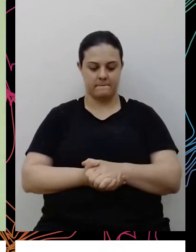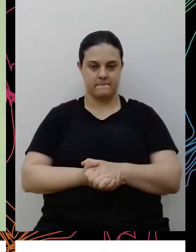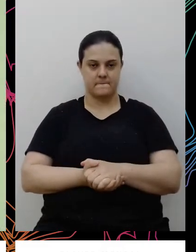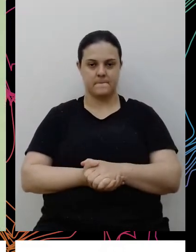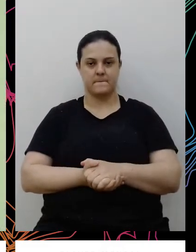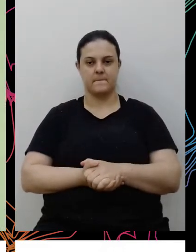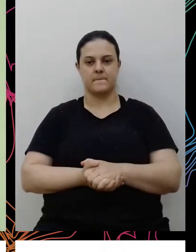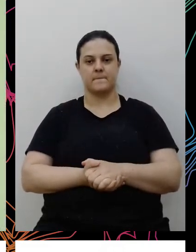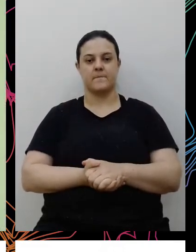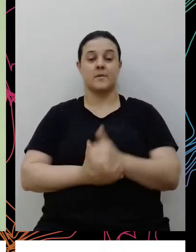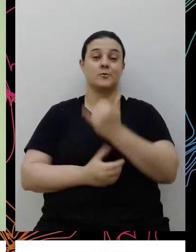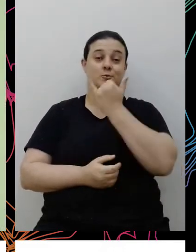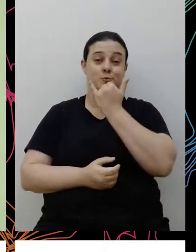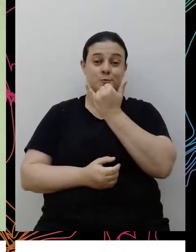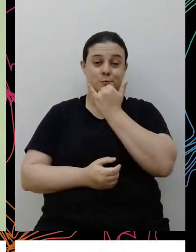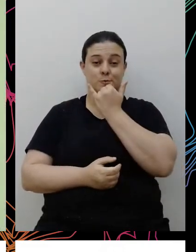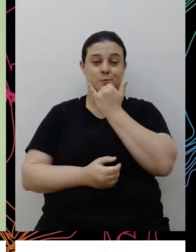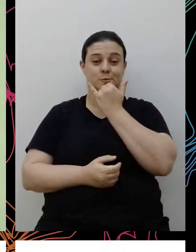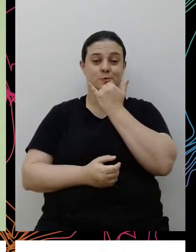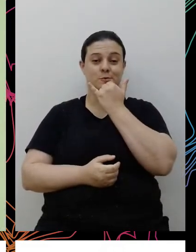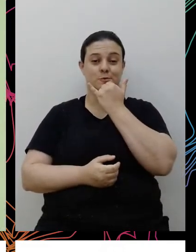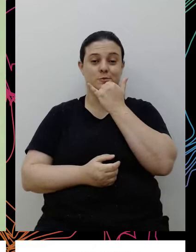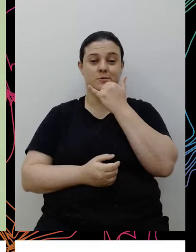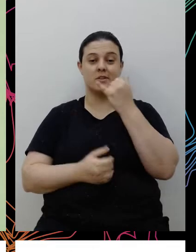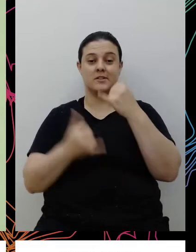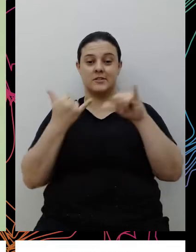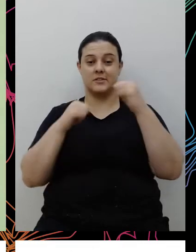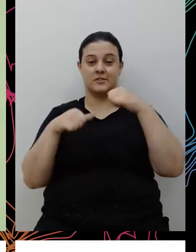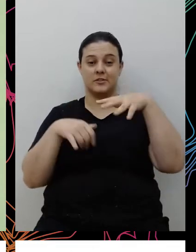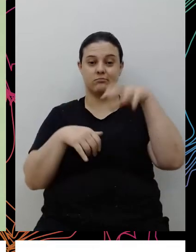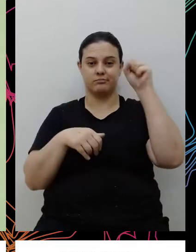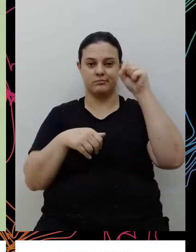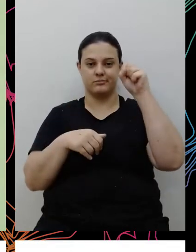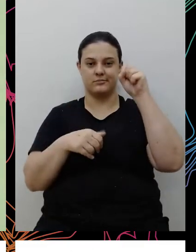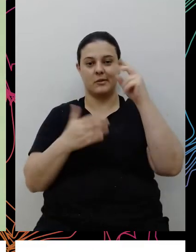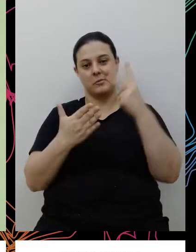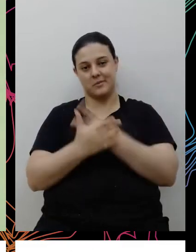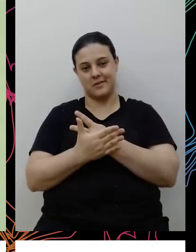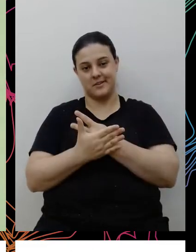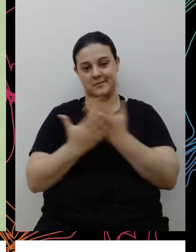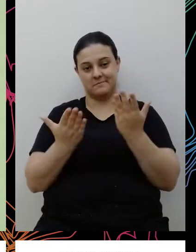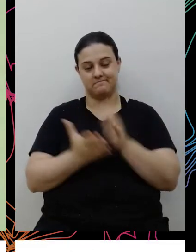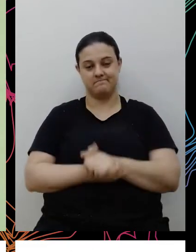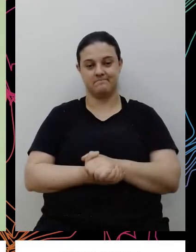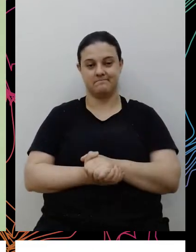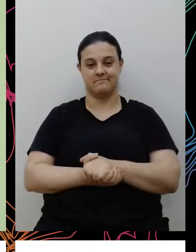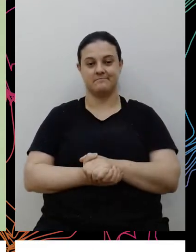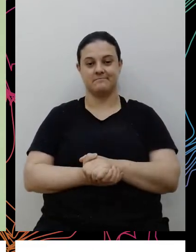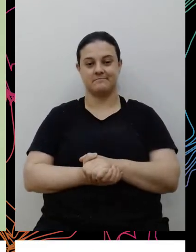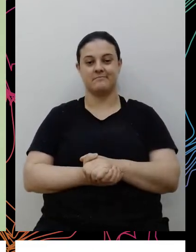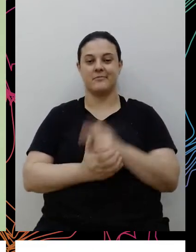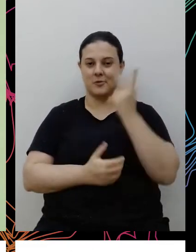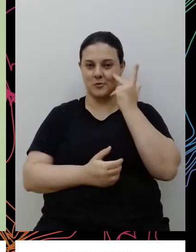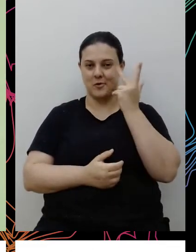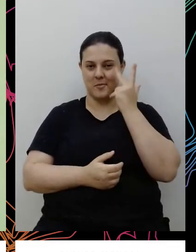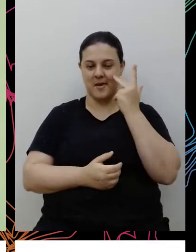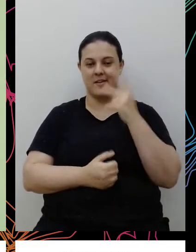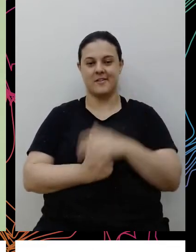Claro, desculpa pela queda da energia, acontece, todos passamos por isso, acho que